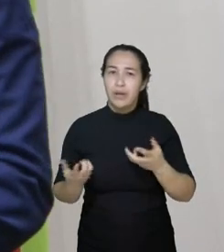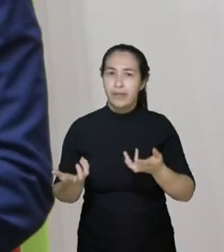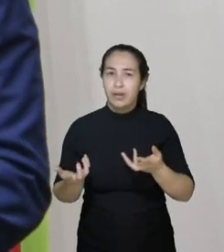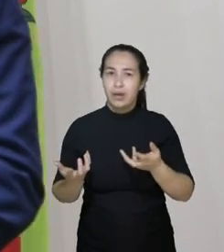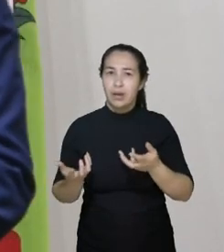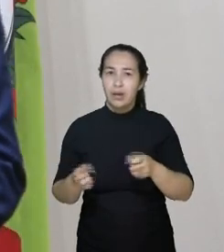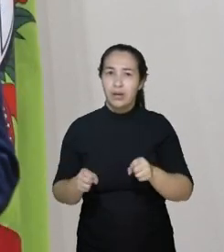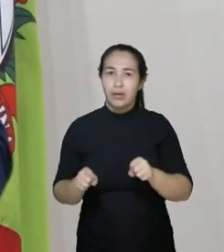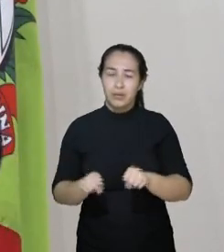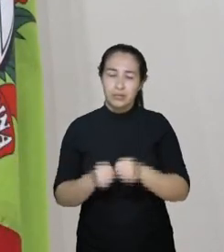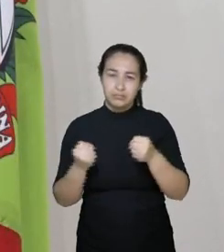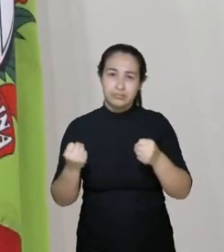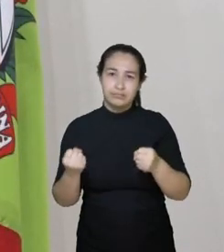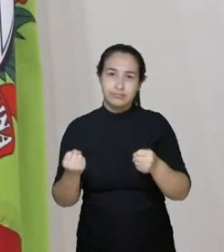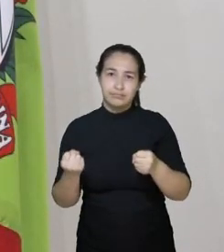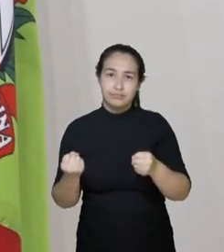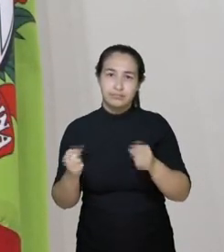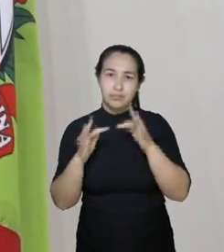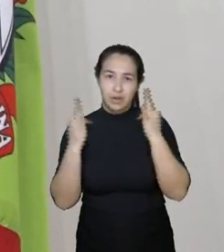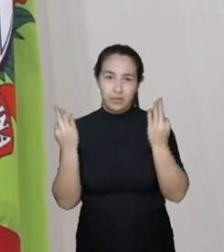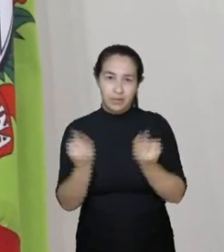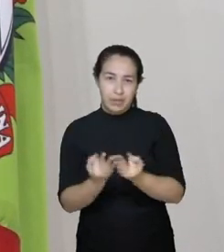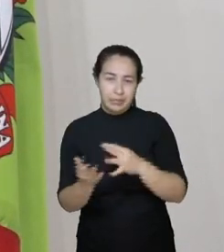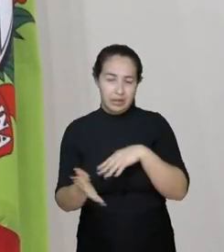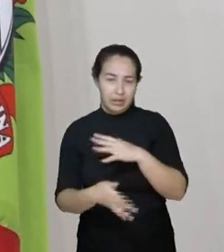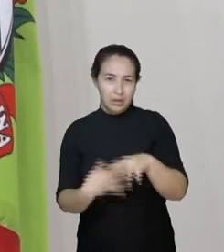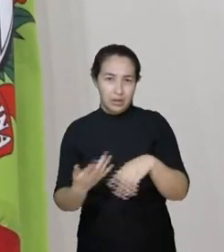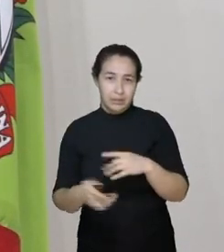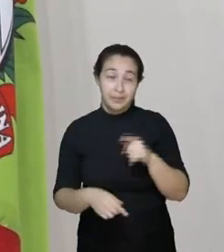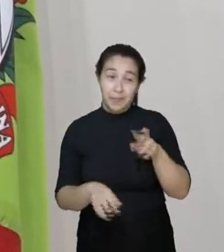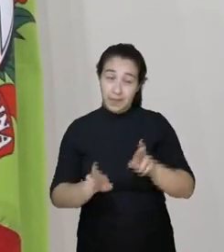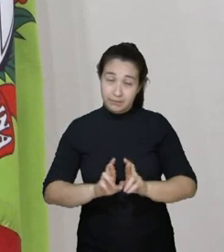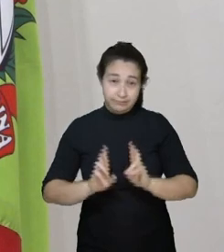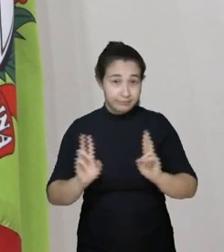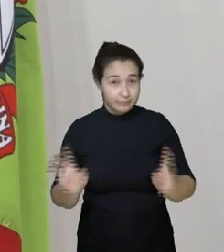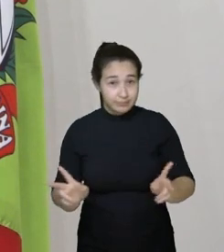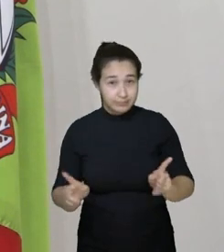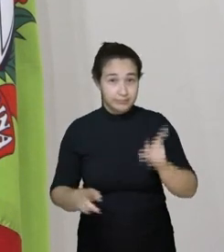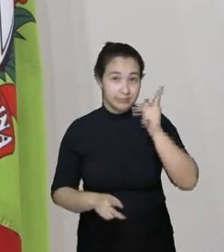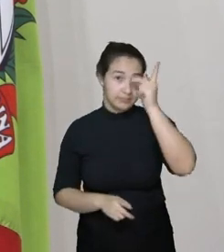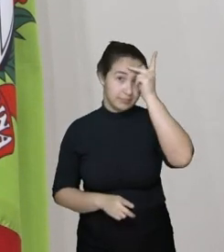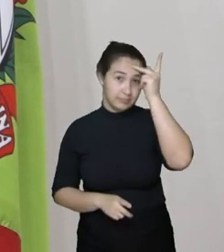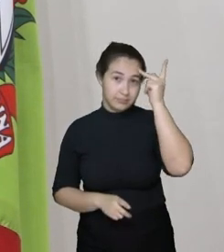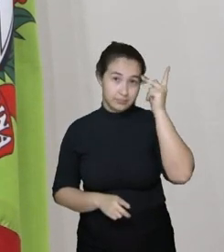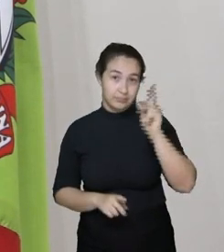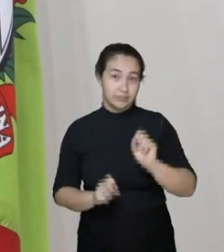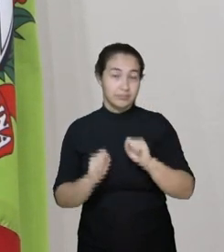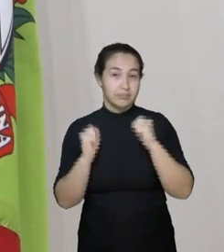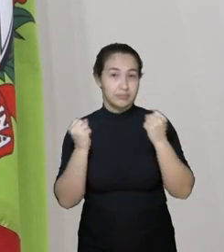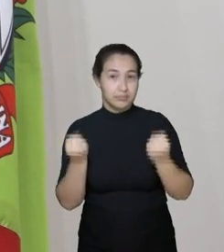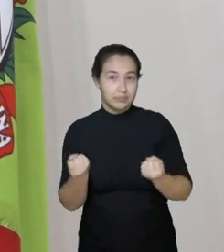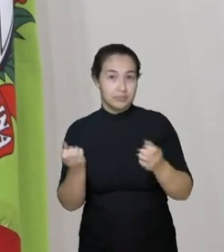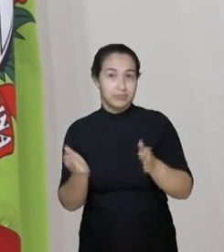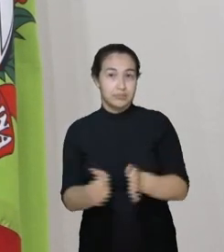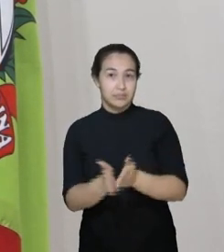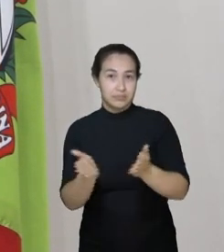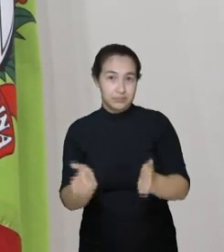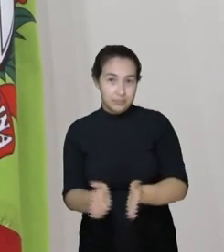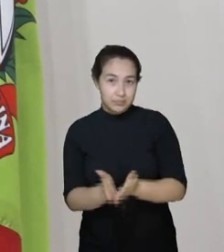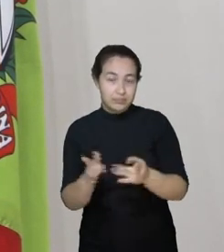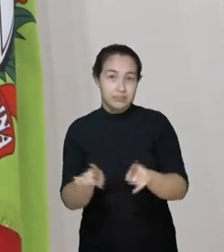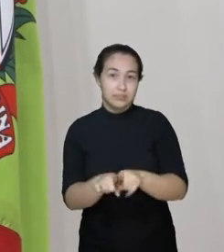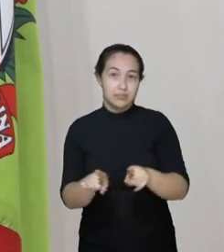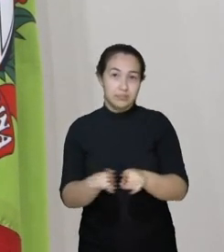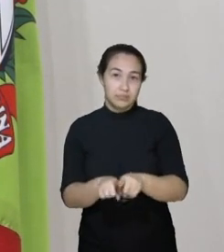família? Aí é que está a diferença de quem defende os pobres e de